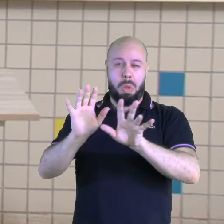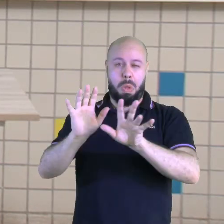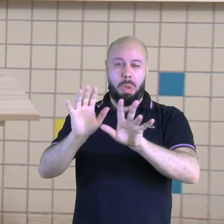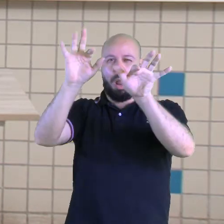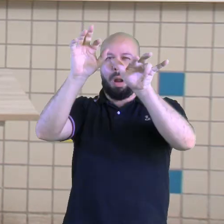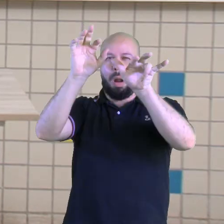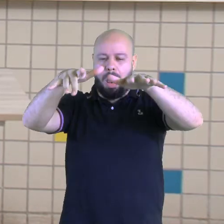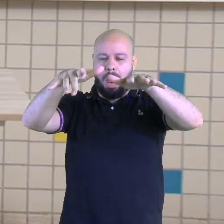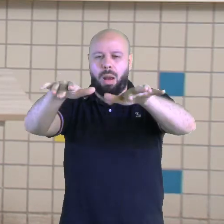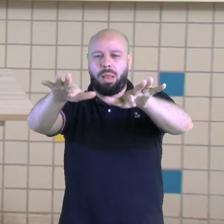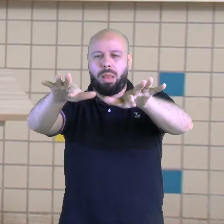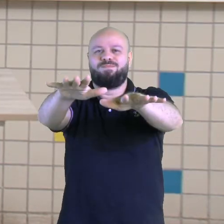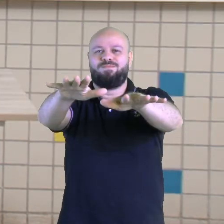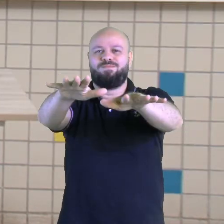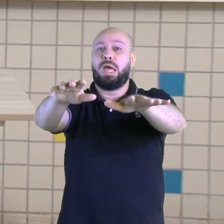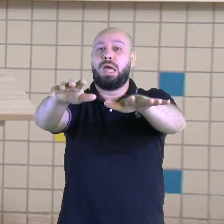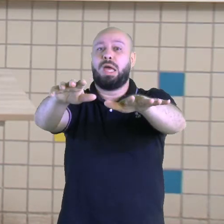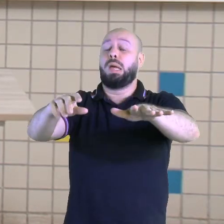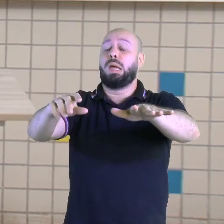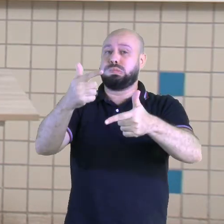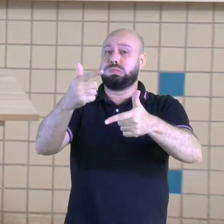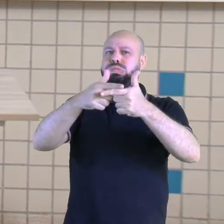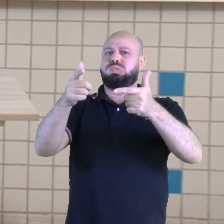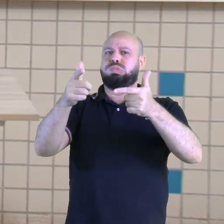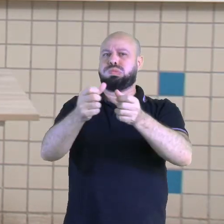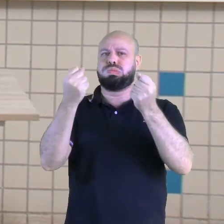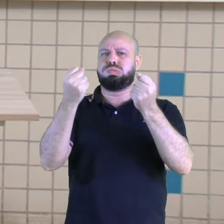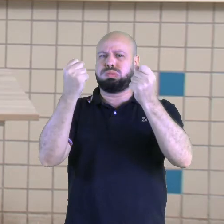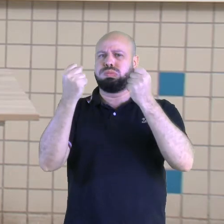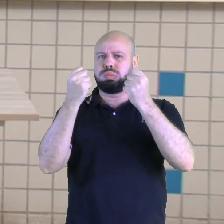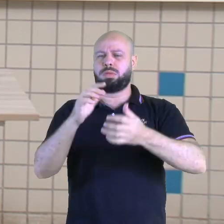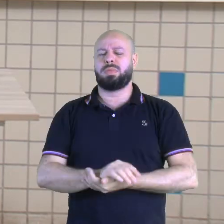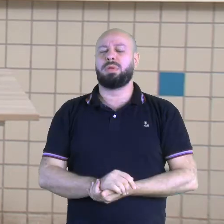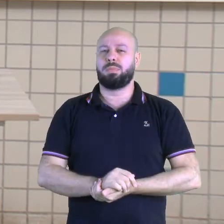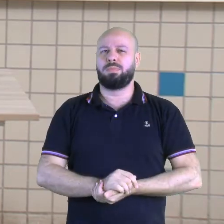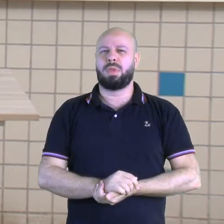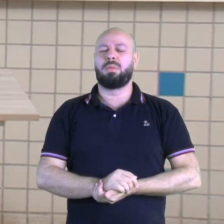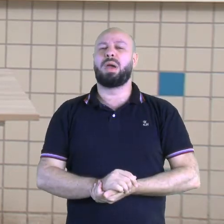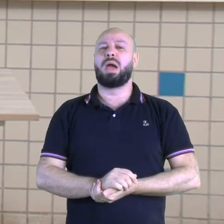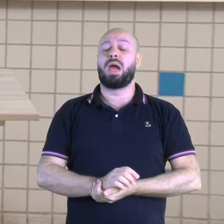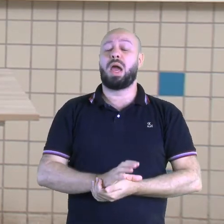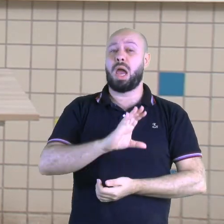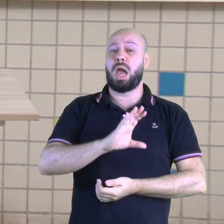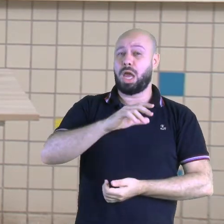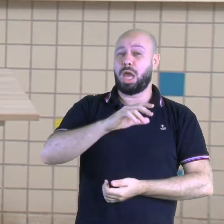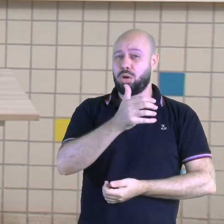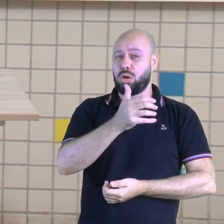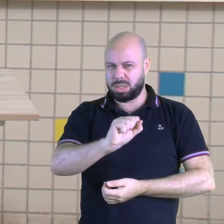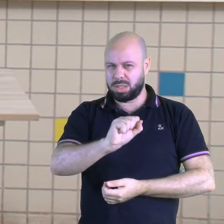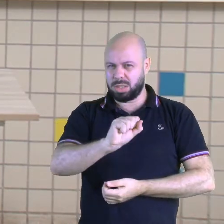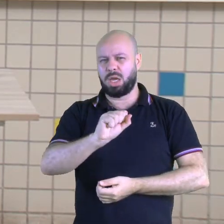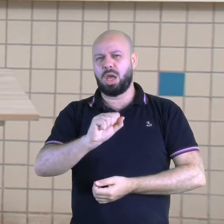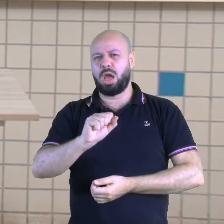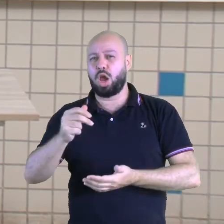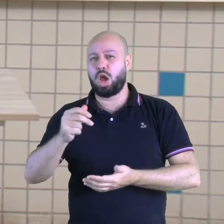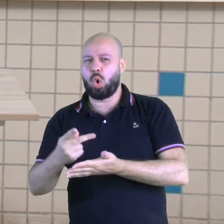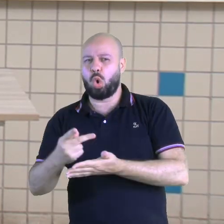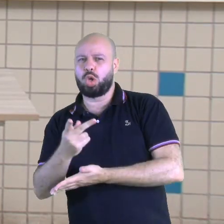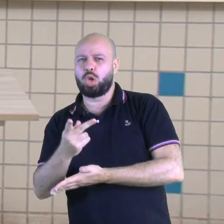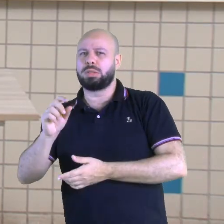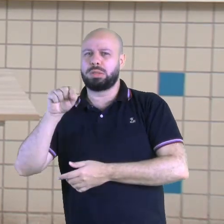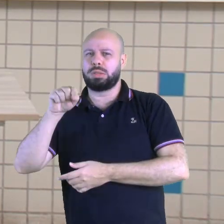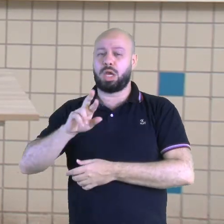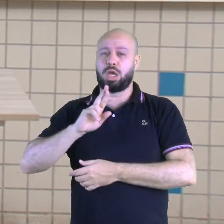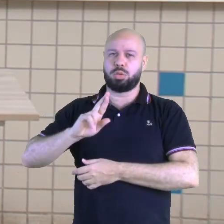traz grandes consequências. Daqui a pouco a gente vai estar falando sobre causas e consequências de algumas, tipo de poluição.